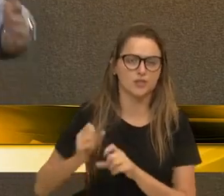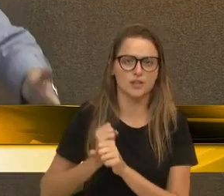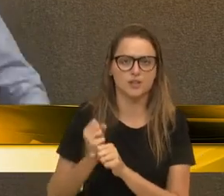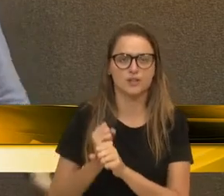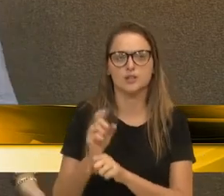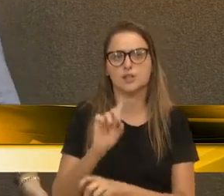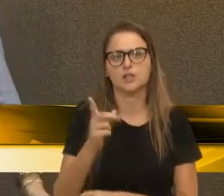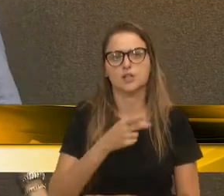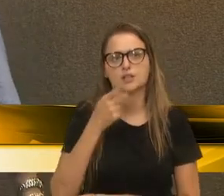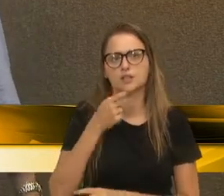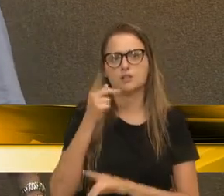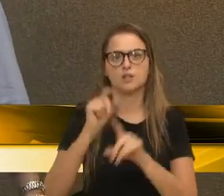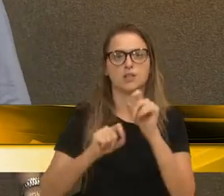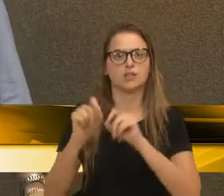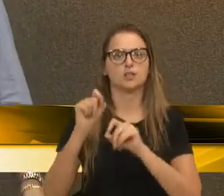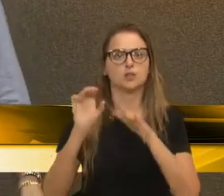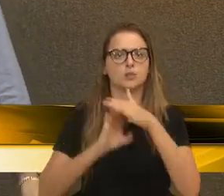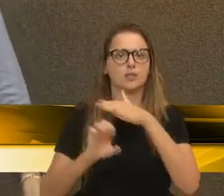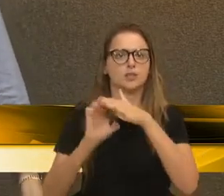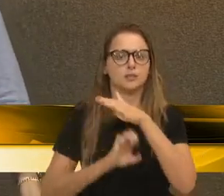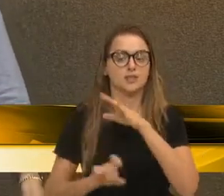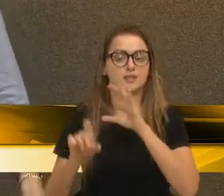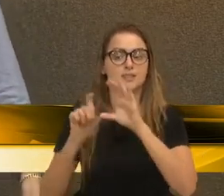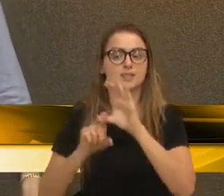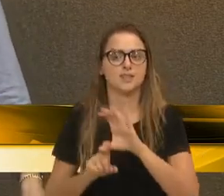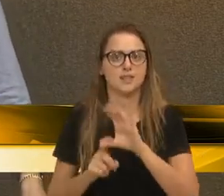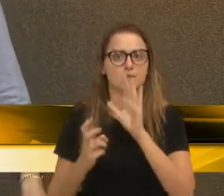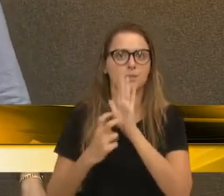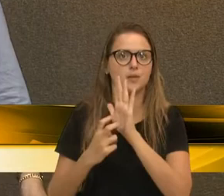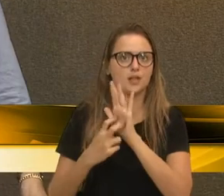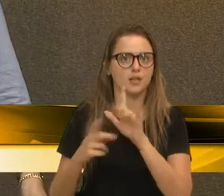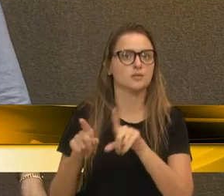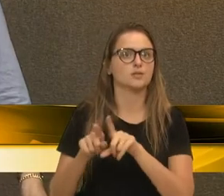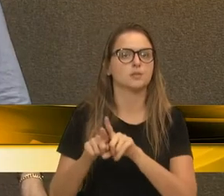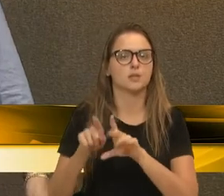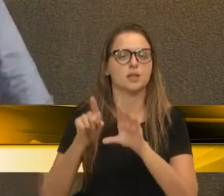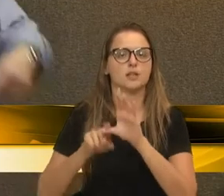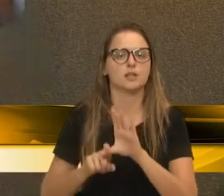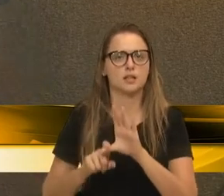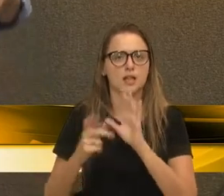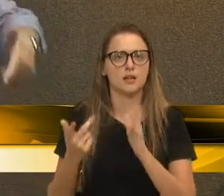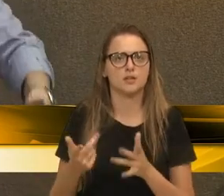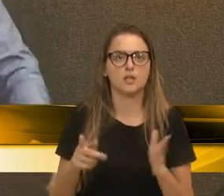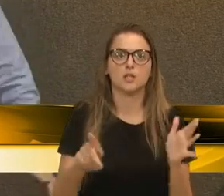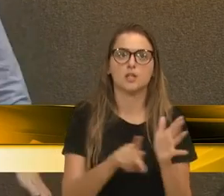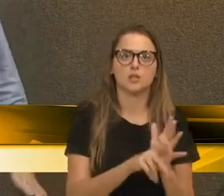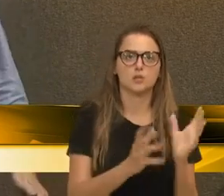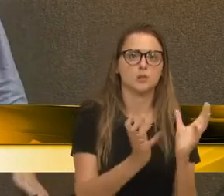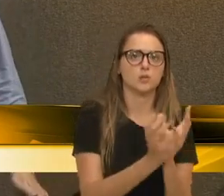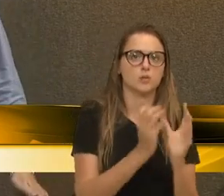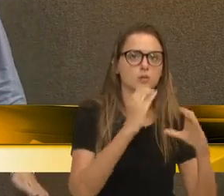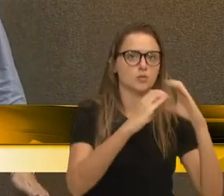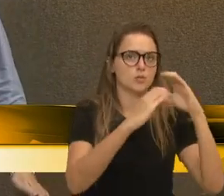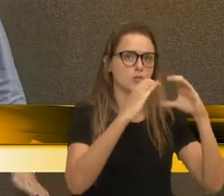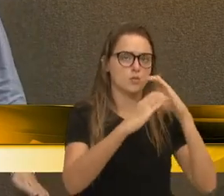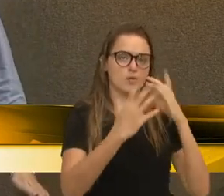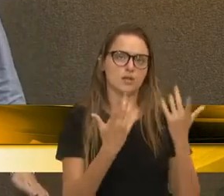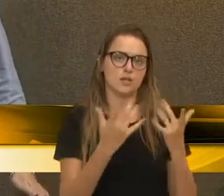se fala sobre os grandes devedores da Previdência, bancos, inclusive, e os próprios grupos de comunicação.